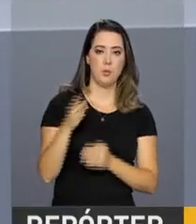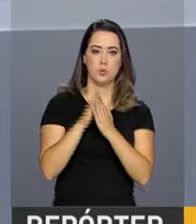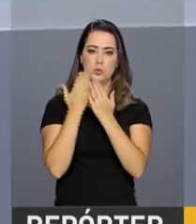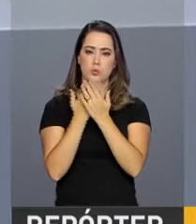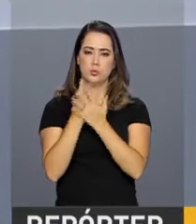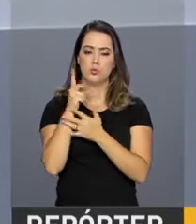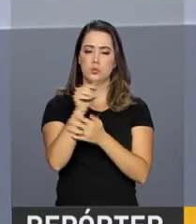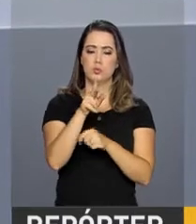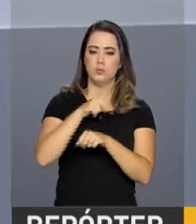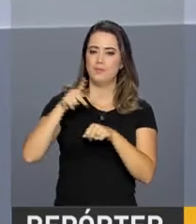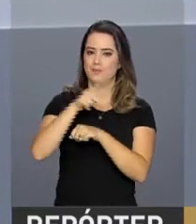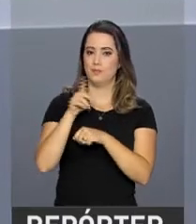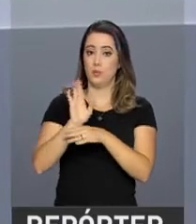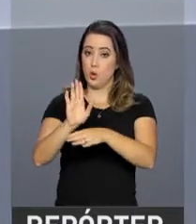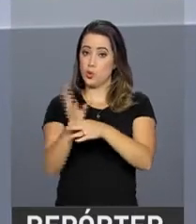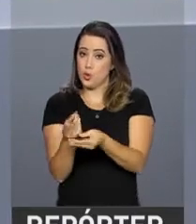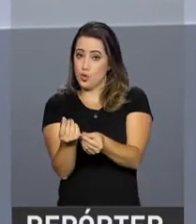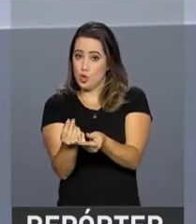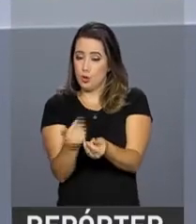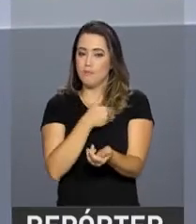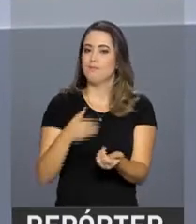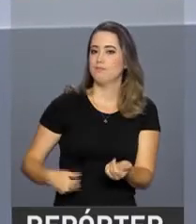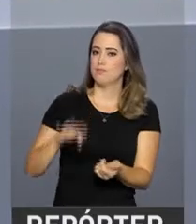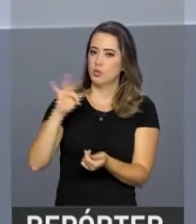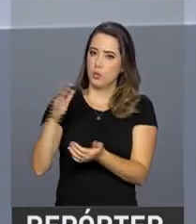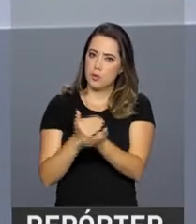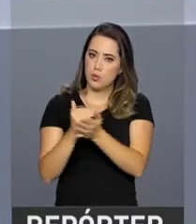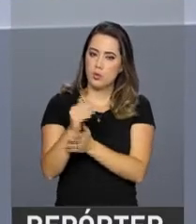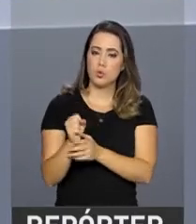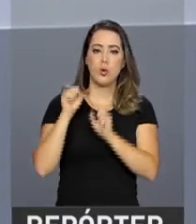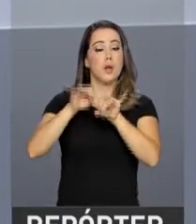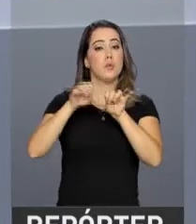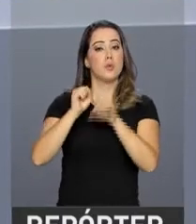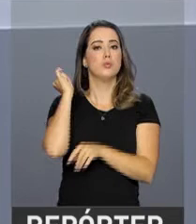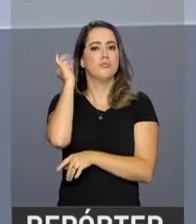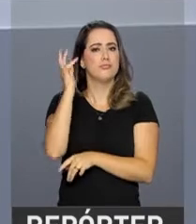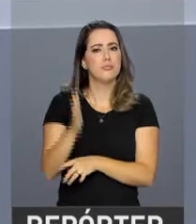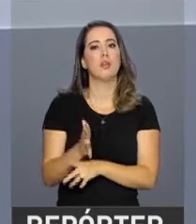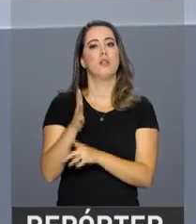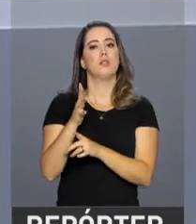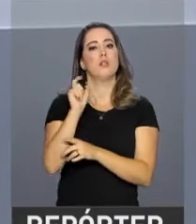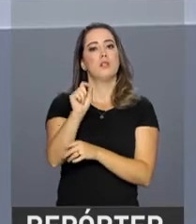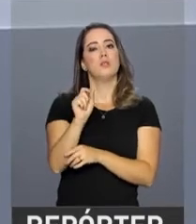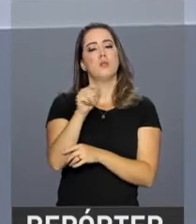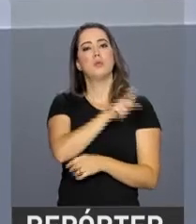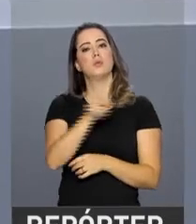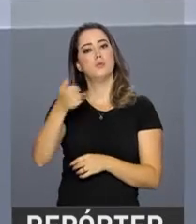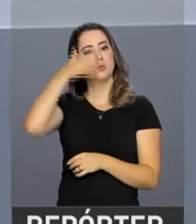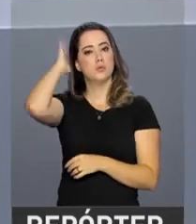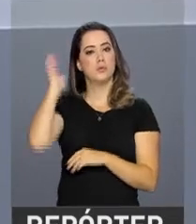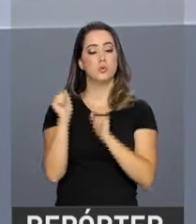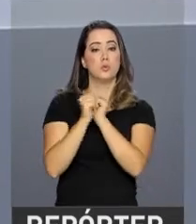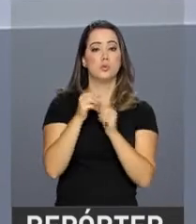país vão receber apoio financeiro do governo federal para implantar e manter o ensino em tempo integral. O presidente Michel Temer e o